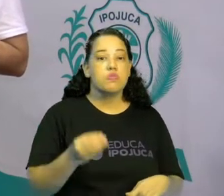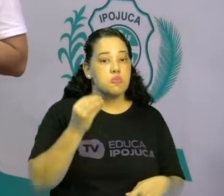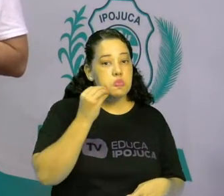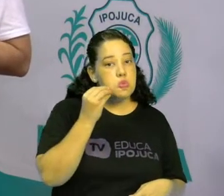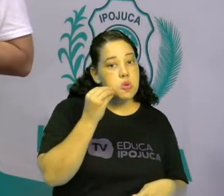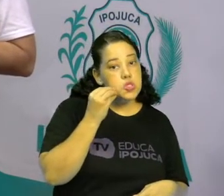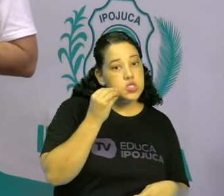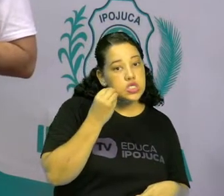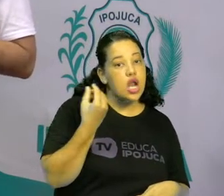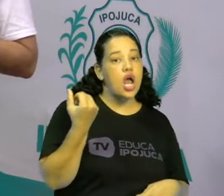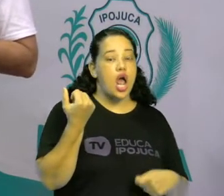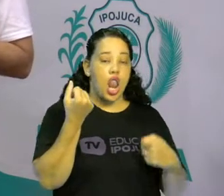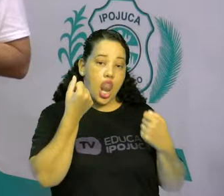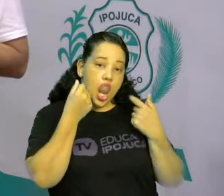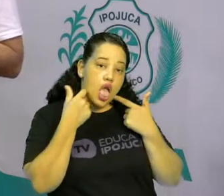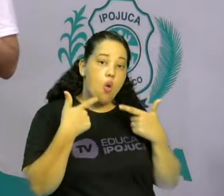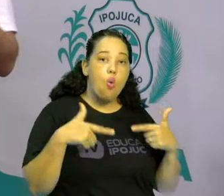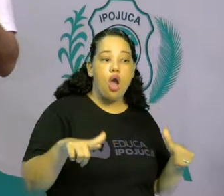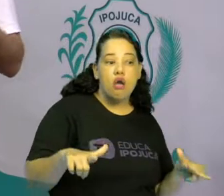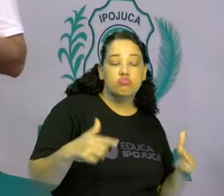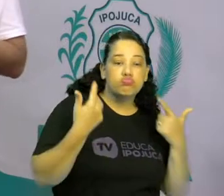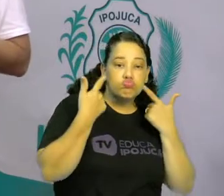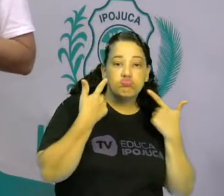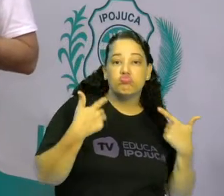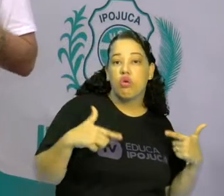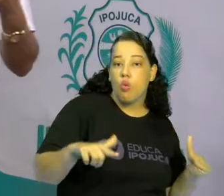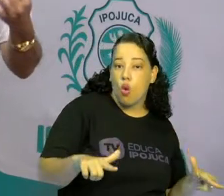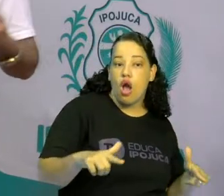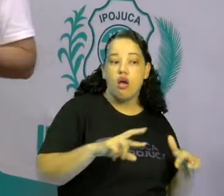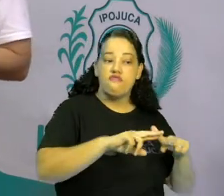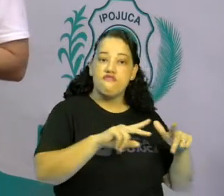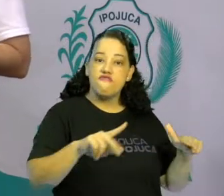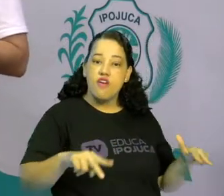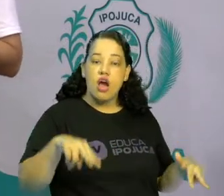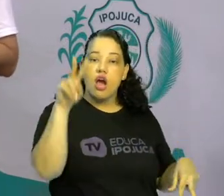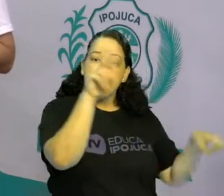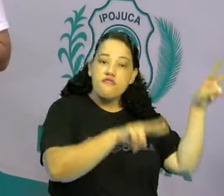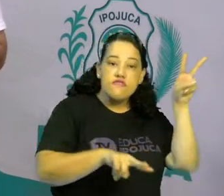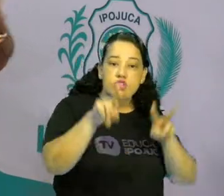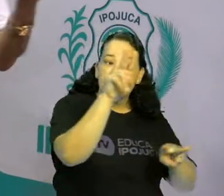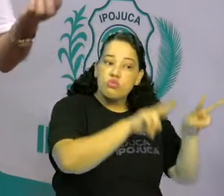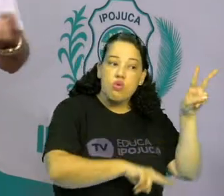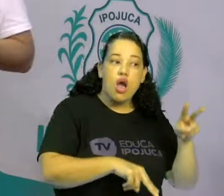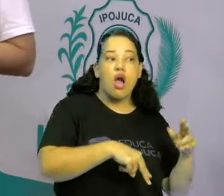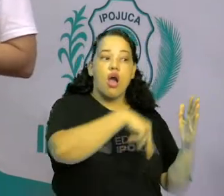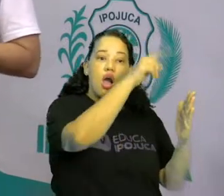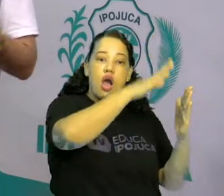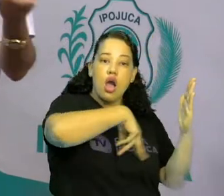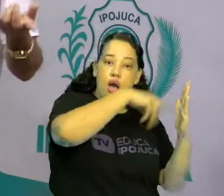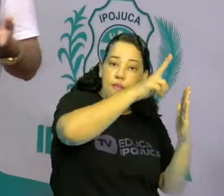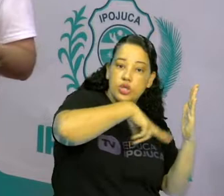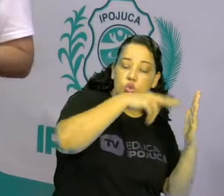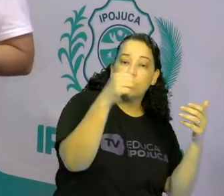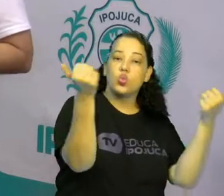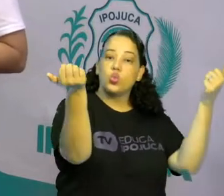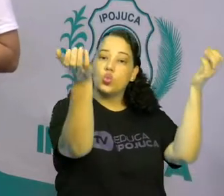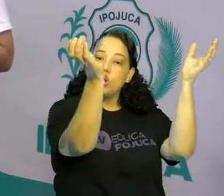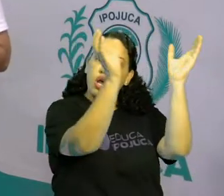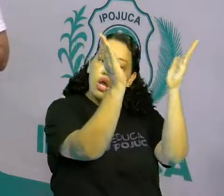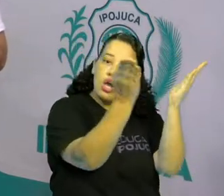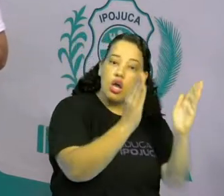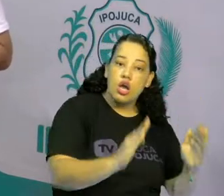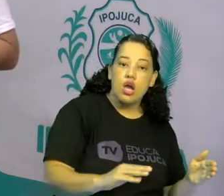linguagens da arte, como por exemplo, as artes visuais, através das pinturas, das esculturas,